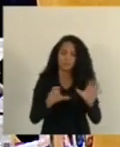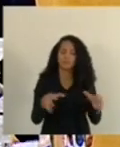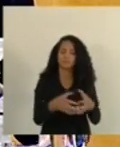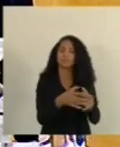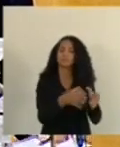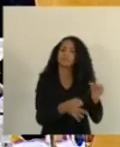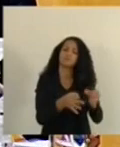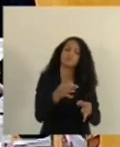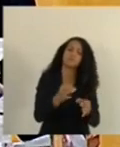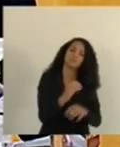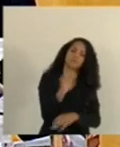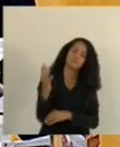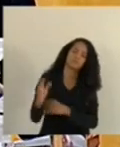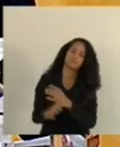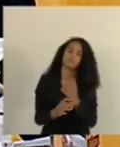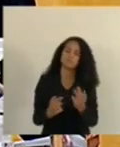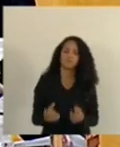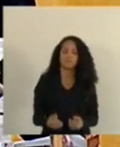e Defesa.